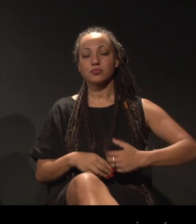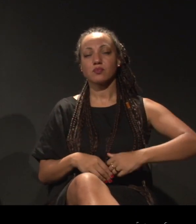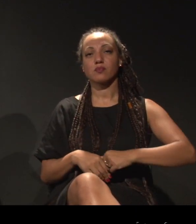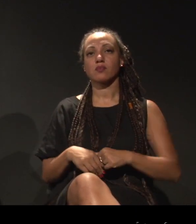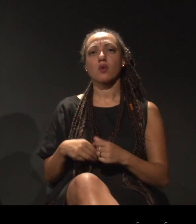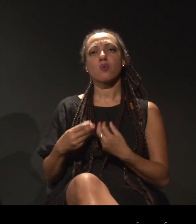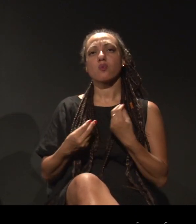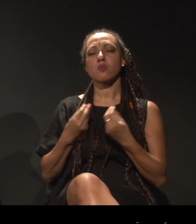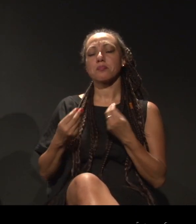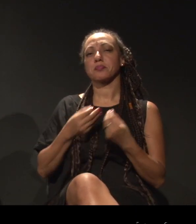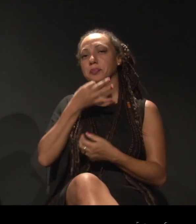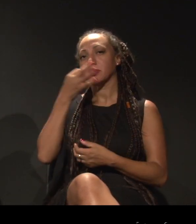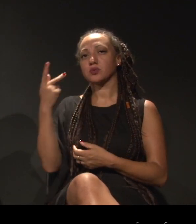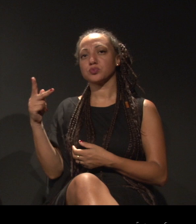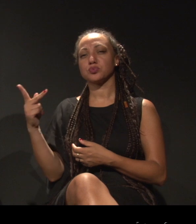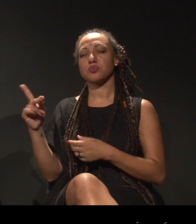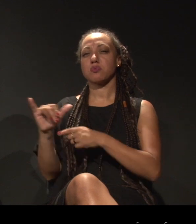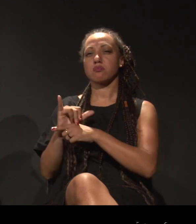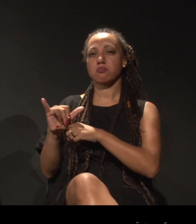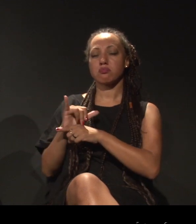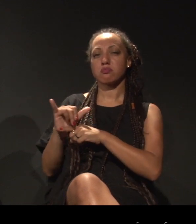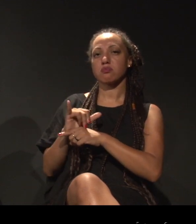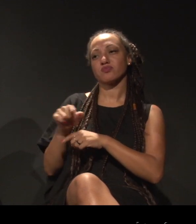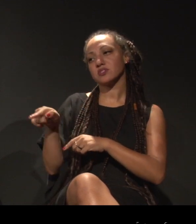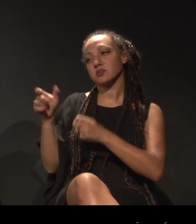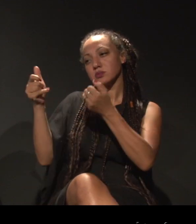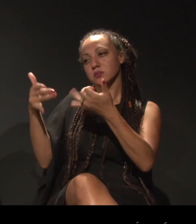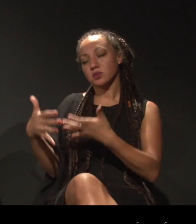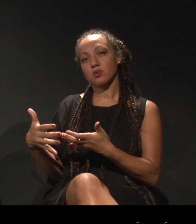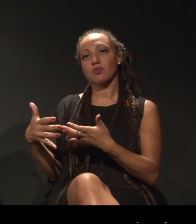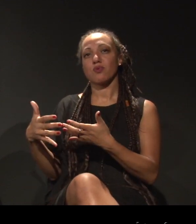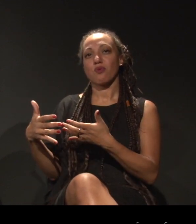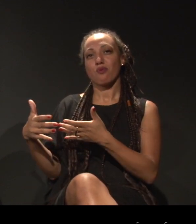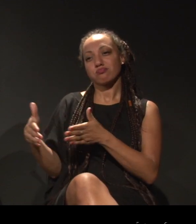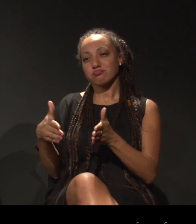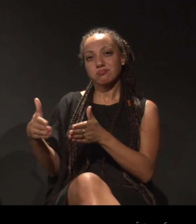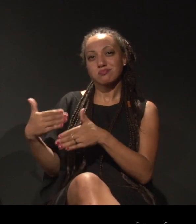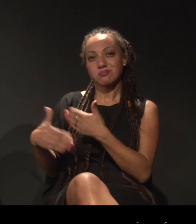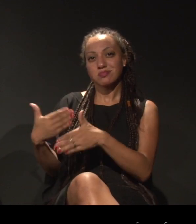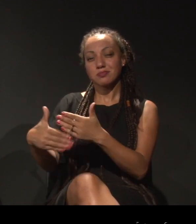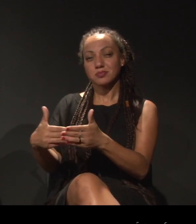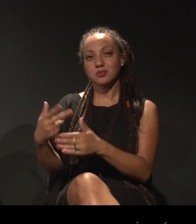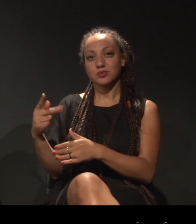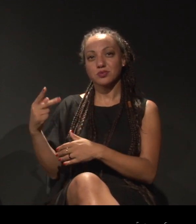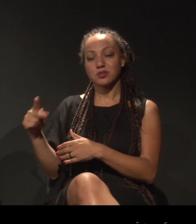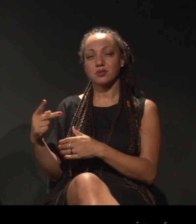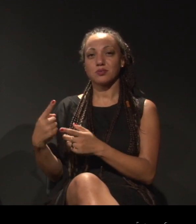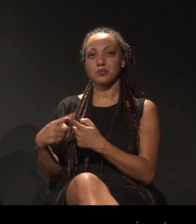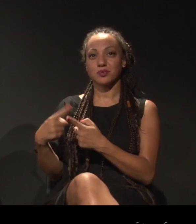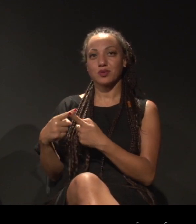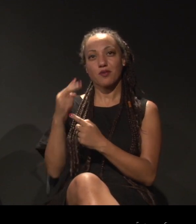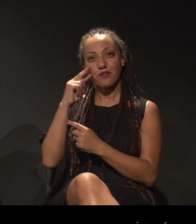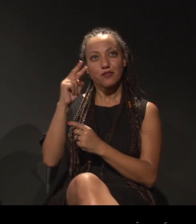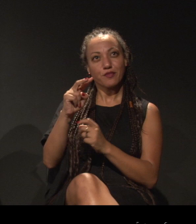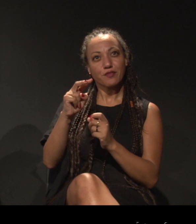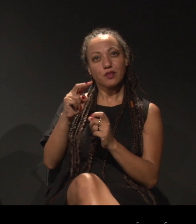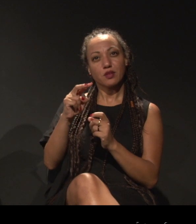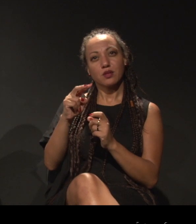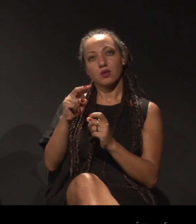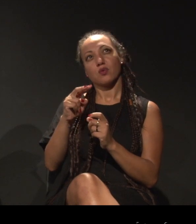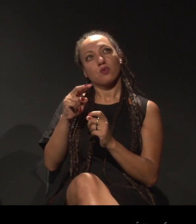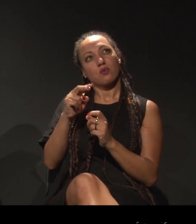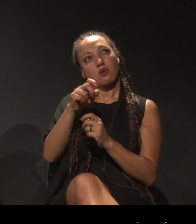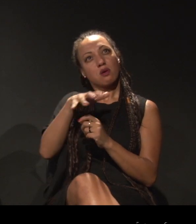Como é também que você tem se articulado? Você falou um pouco do seu caminhar de ter olhado para a cena e de também não ter sido